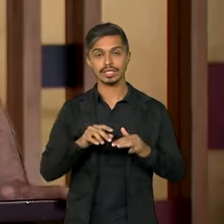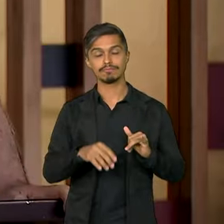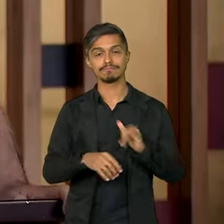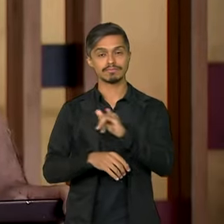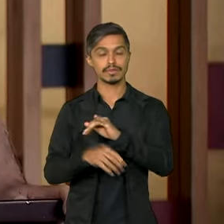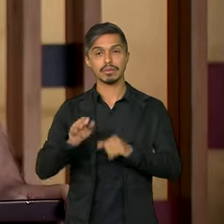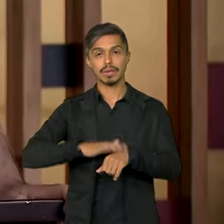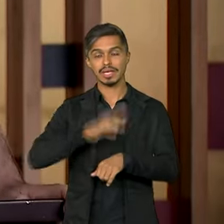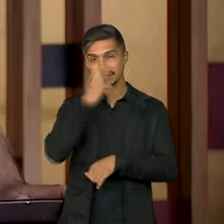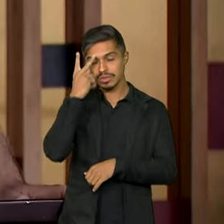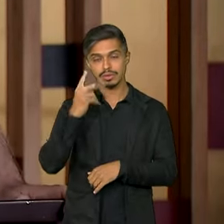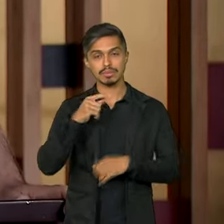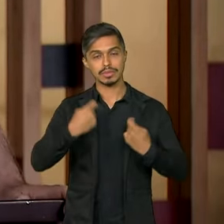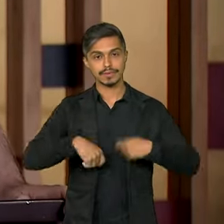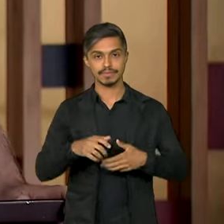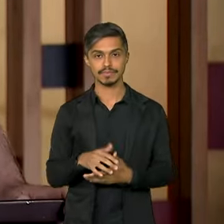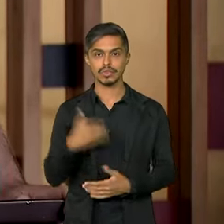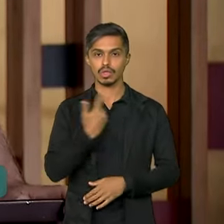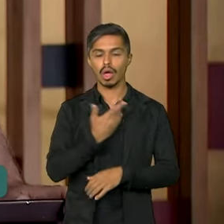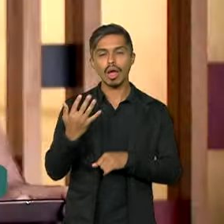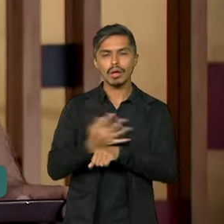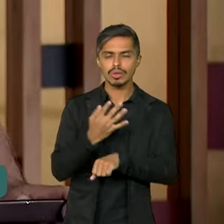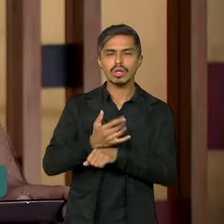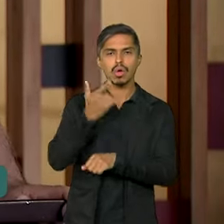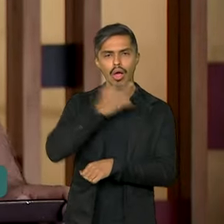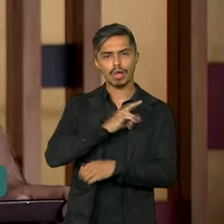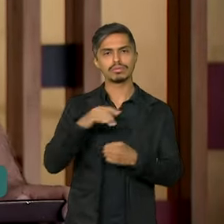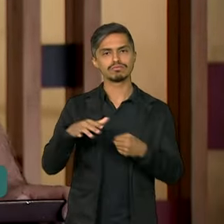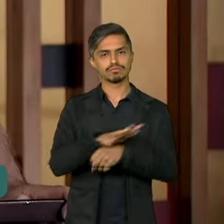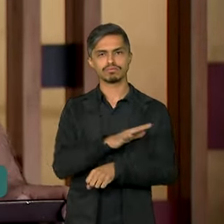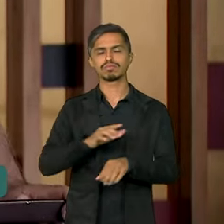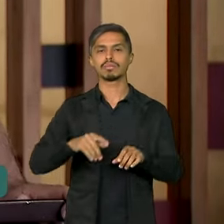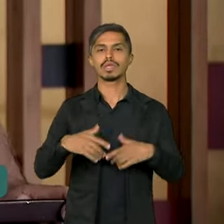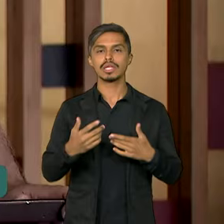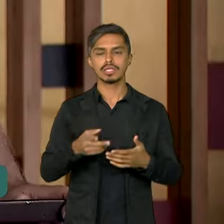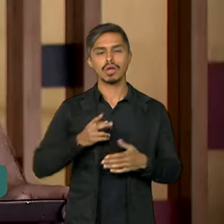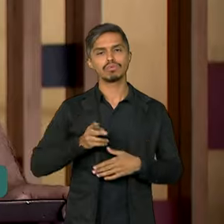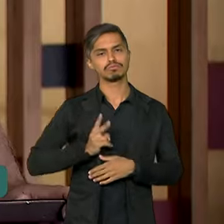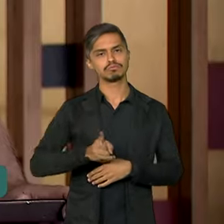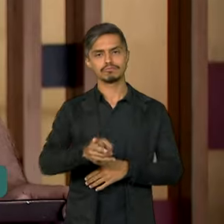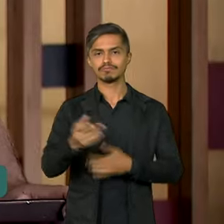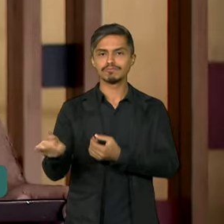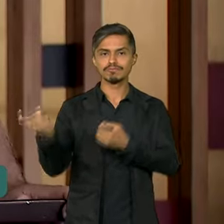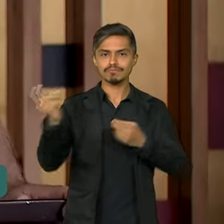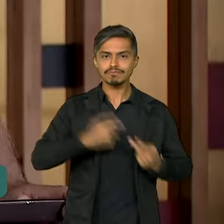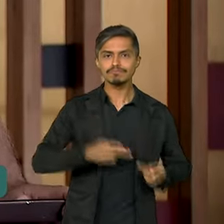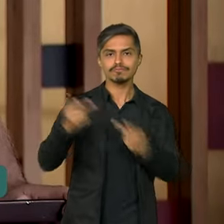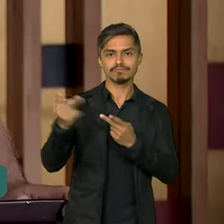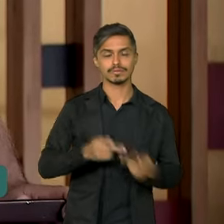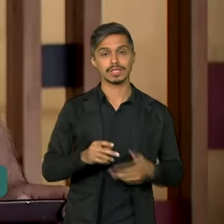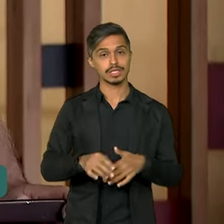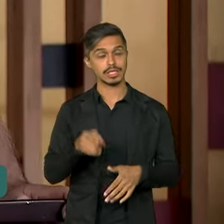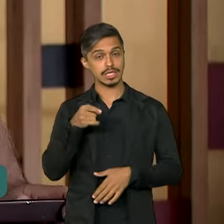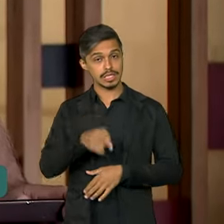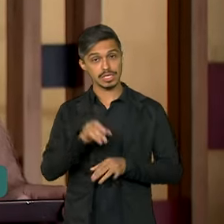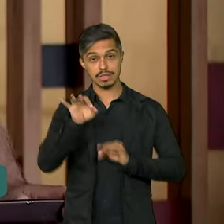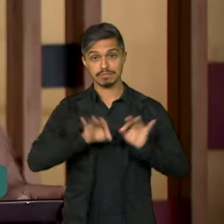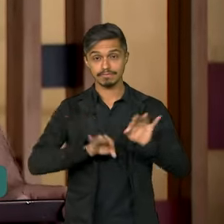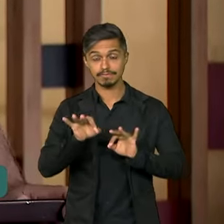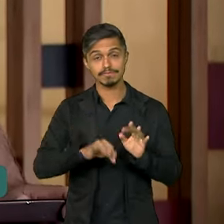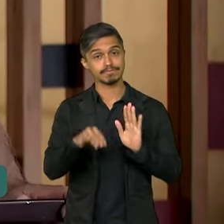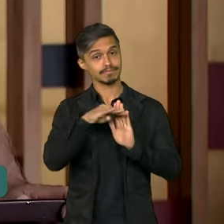de 500 pessoas a semana. Nós conseguimos suportar bem. É uma operação continuada e nessa coordenação das